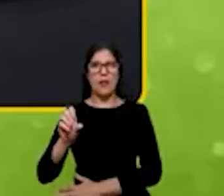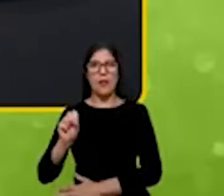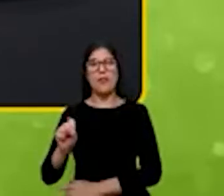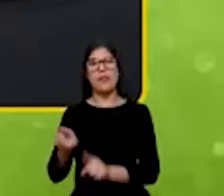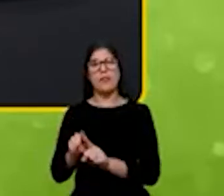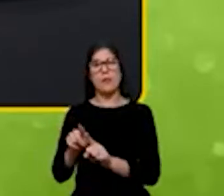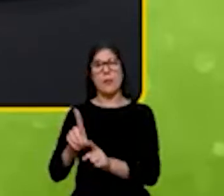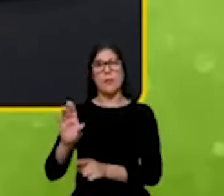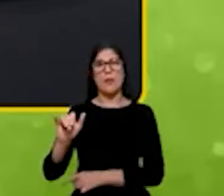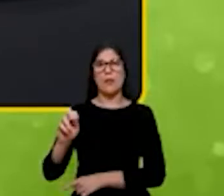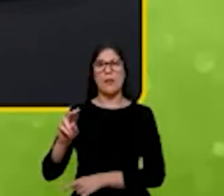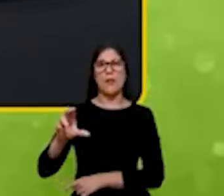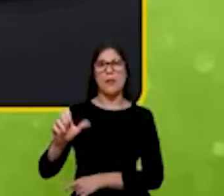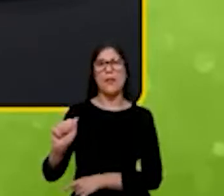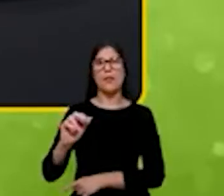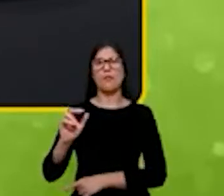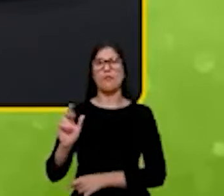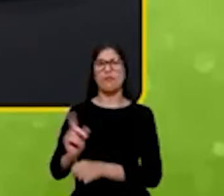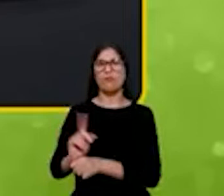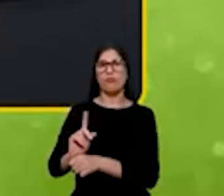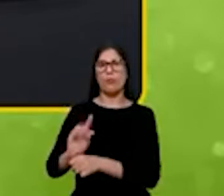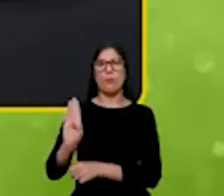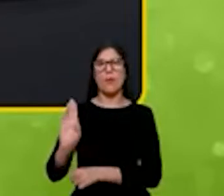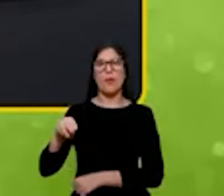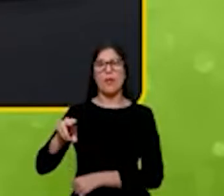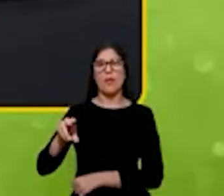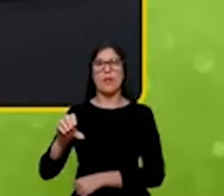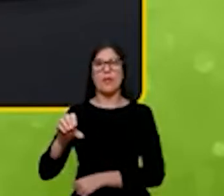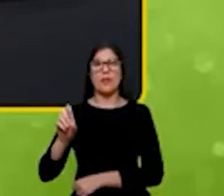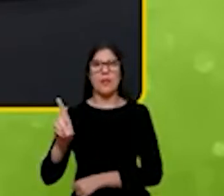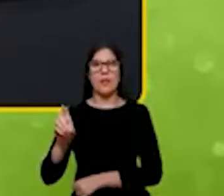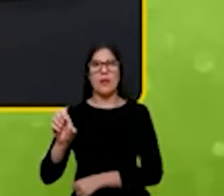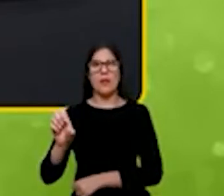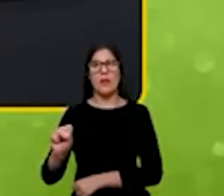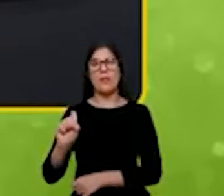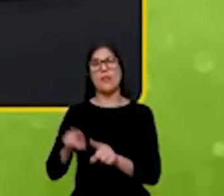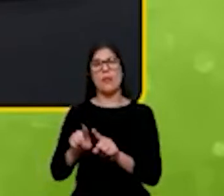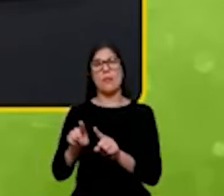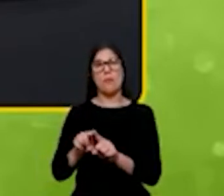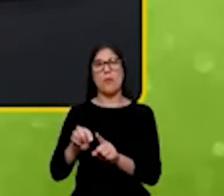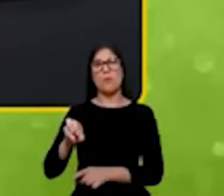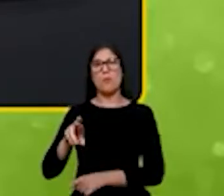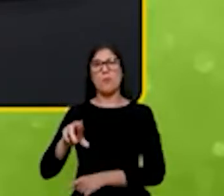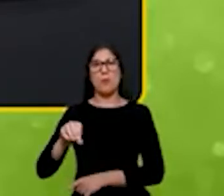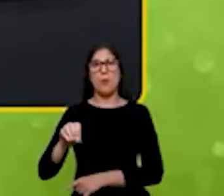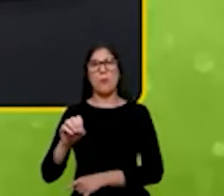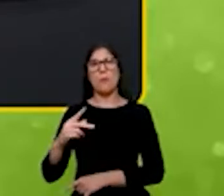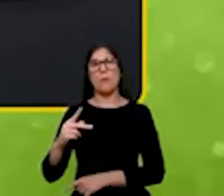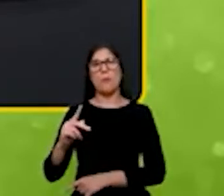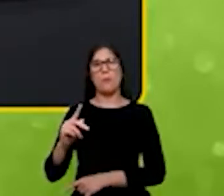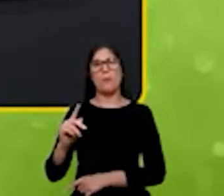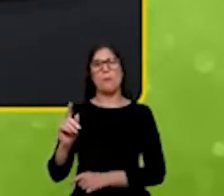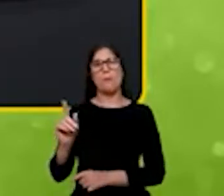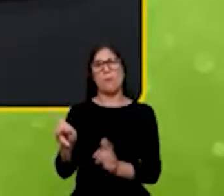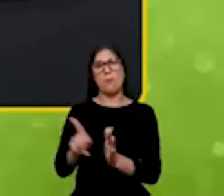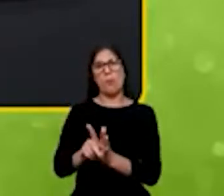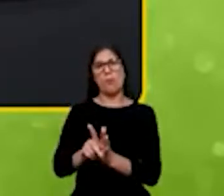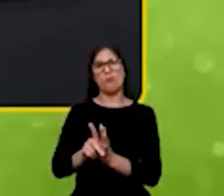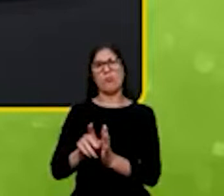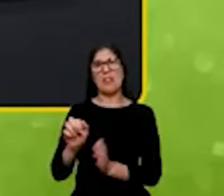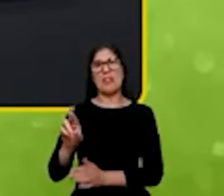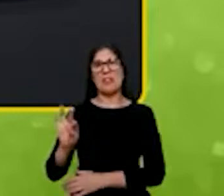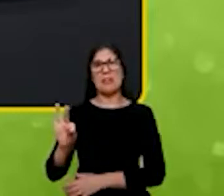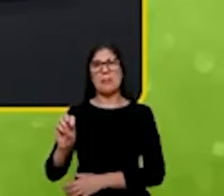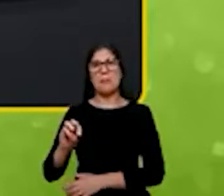e Mauro Peçanha, presidente do Conselho de Administração Artemisia. Neste momento passo a palavra ao Bruno Laskowski.